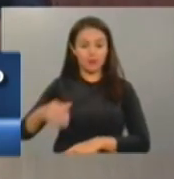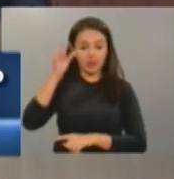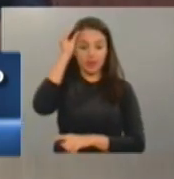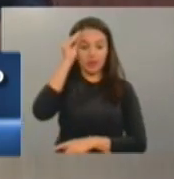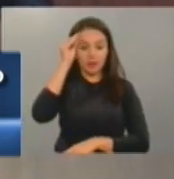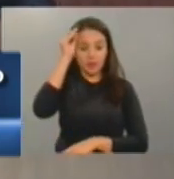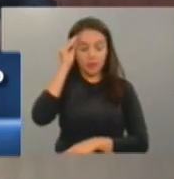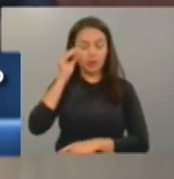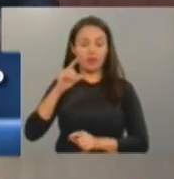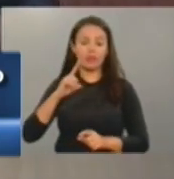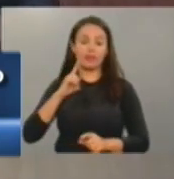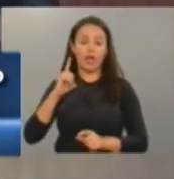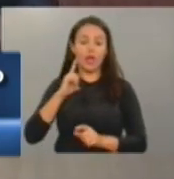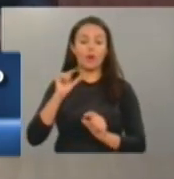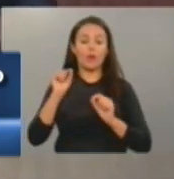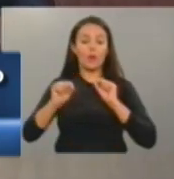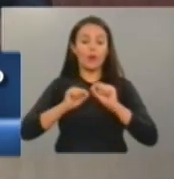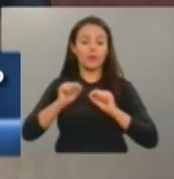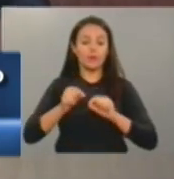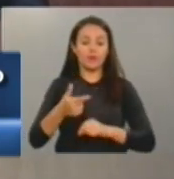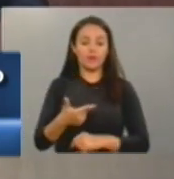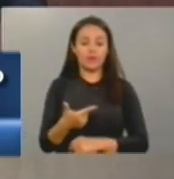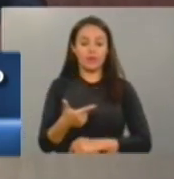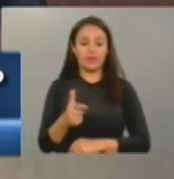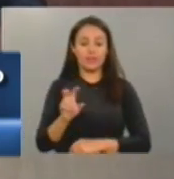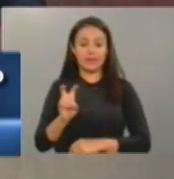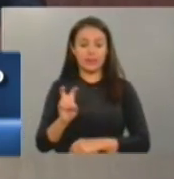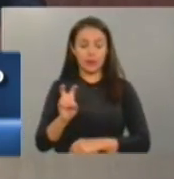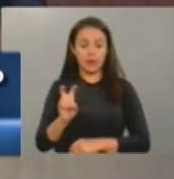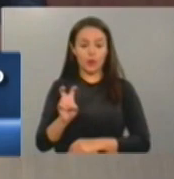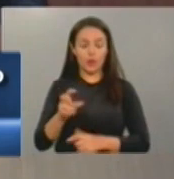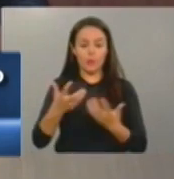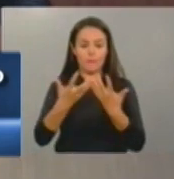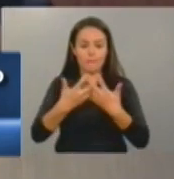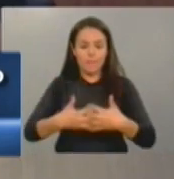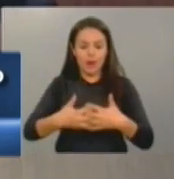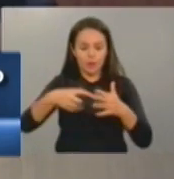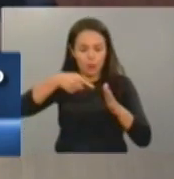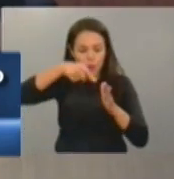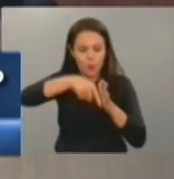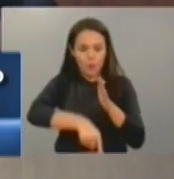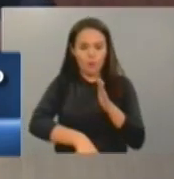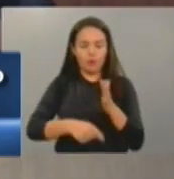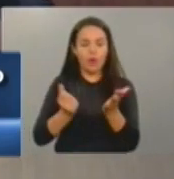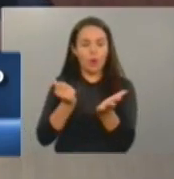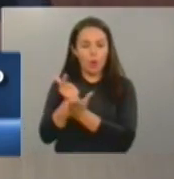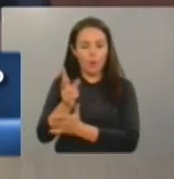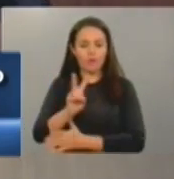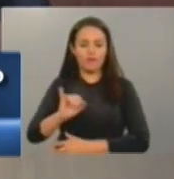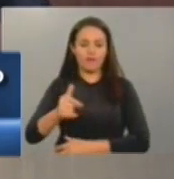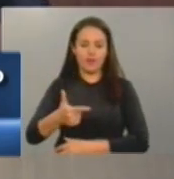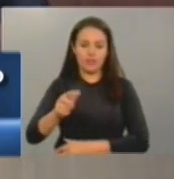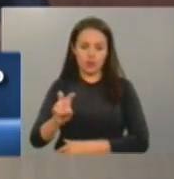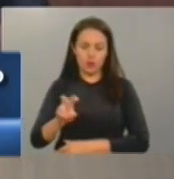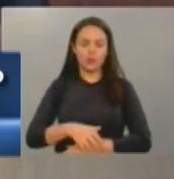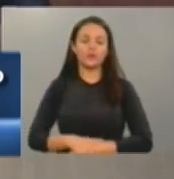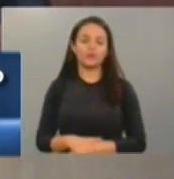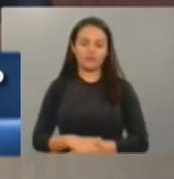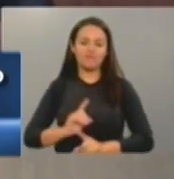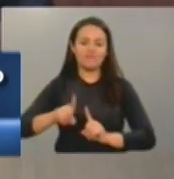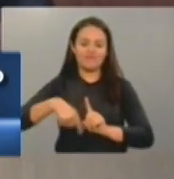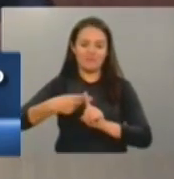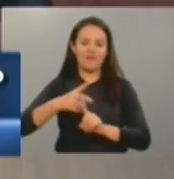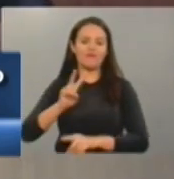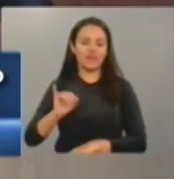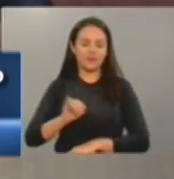processo de aquisição de 25 máquinas perfuratrizes. Já foram perfurados, esse ano, perfurados,